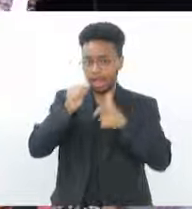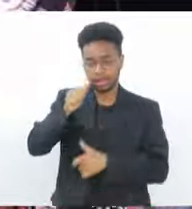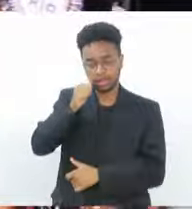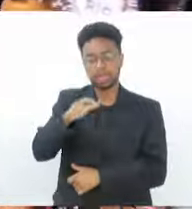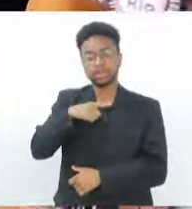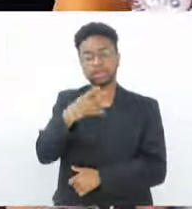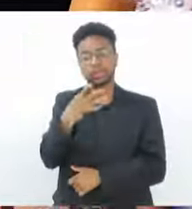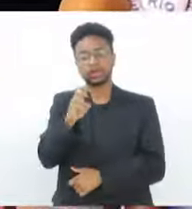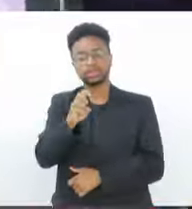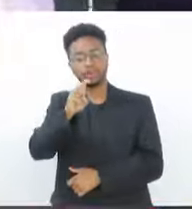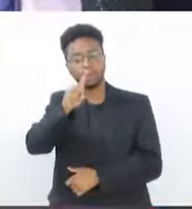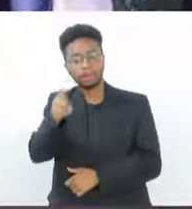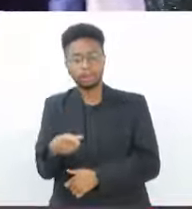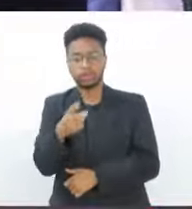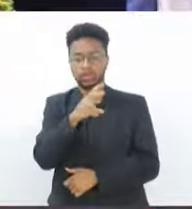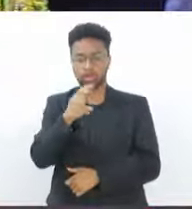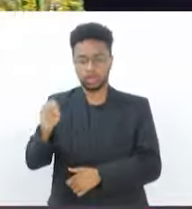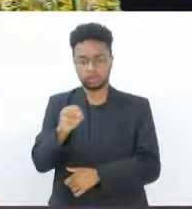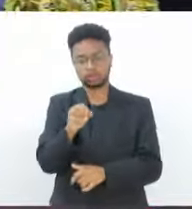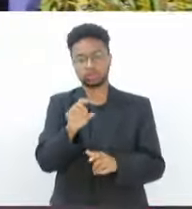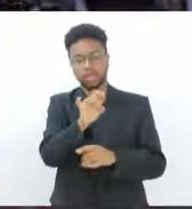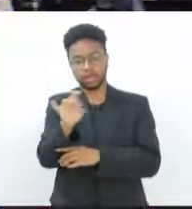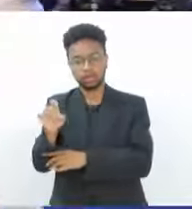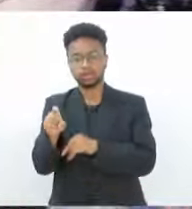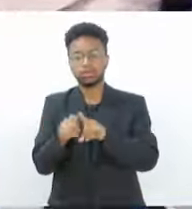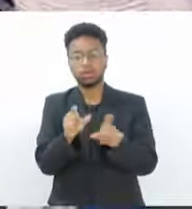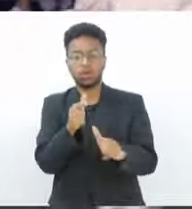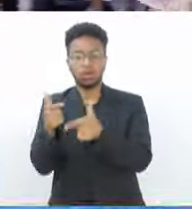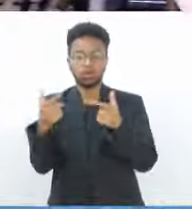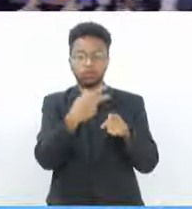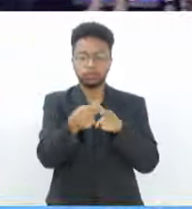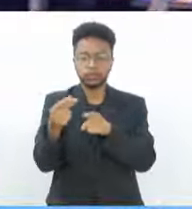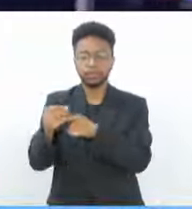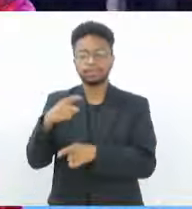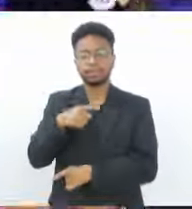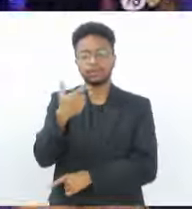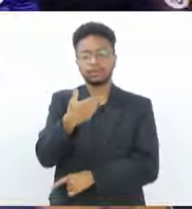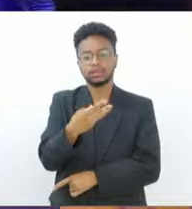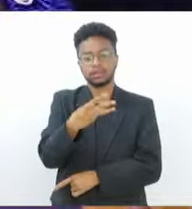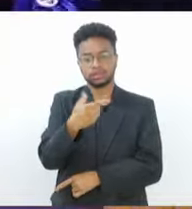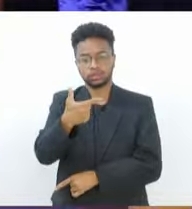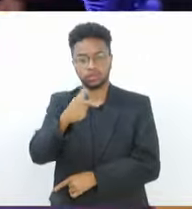cada e para os outros vencedores R$ 32.500.